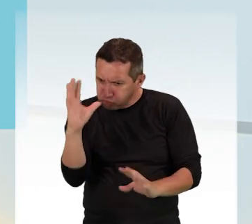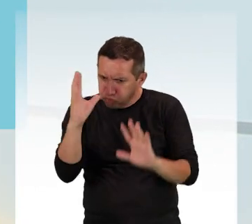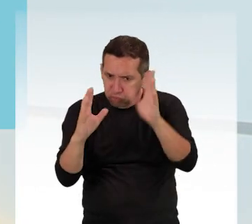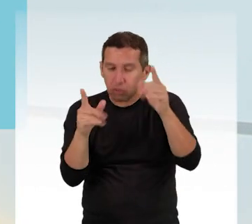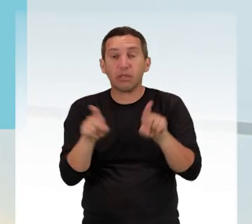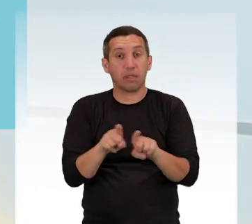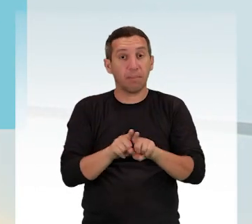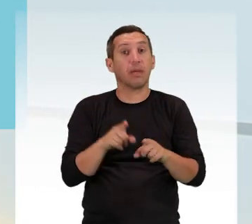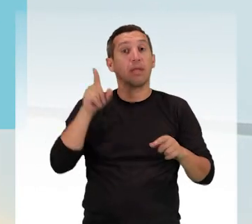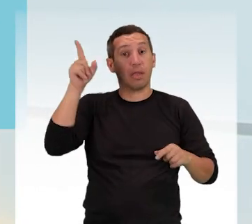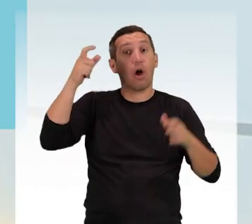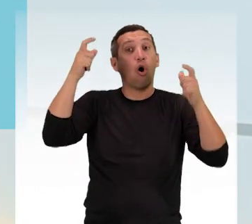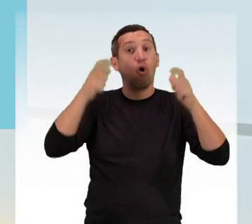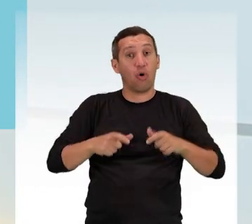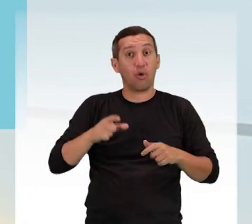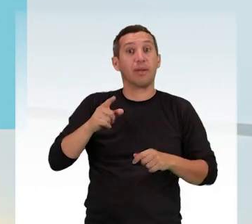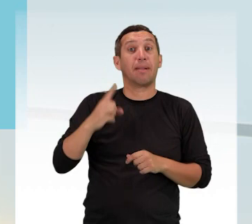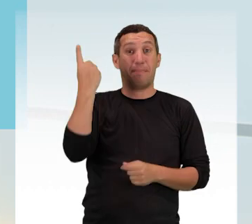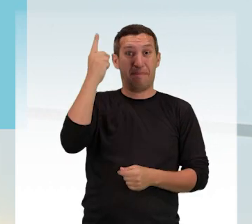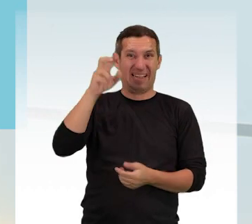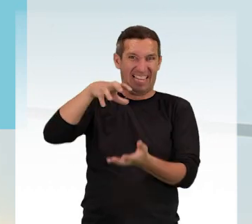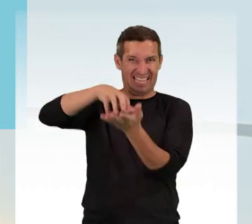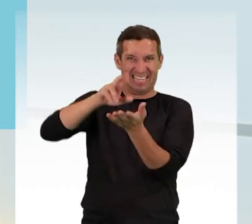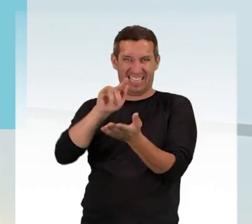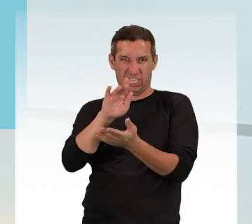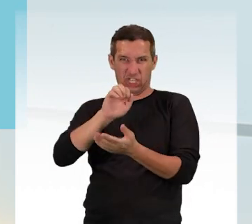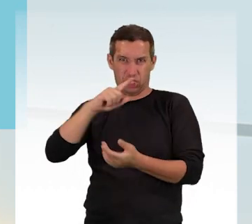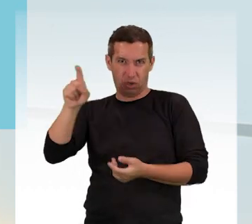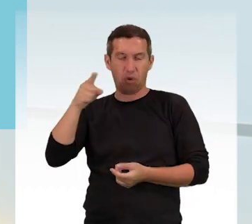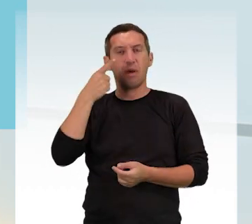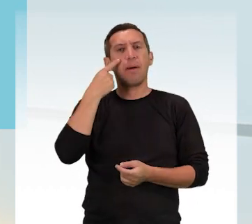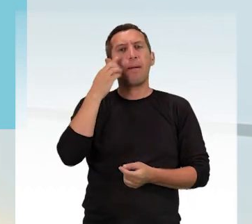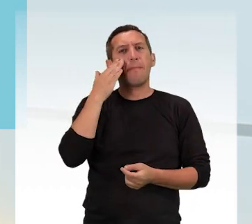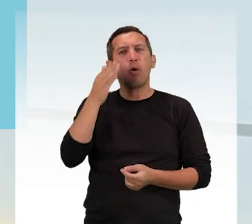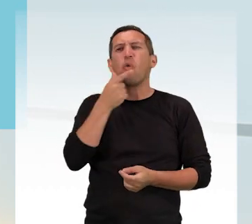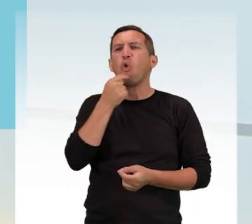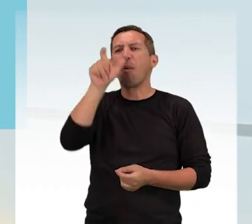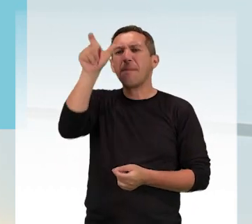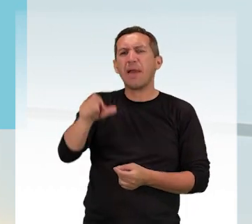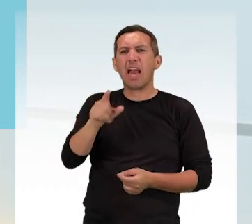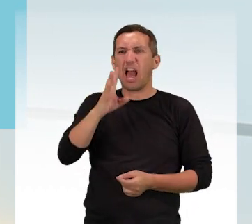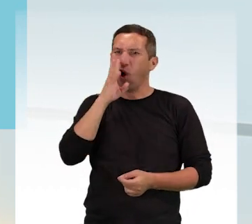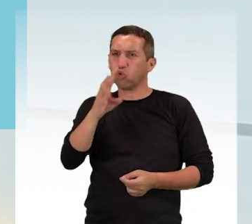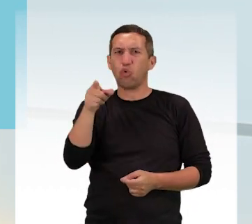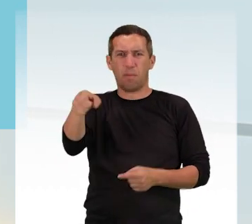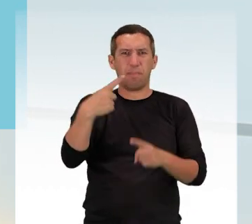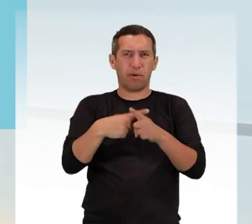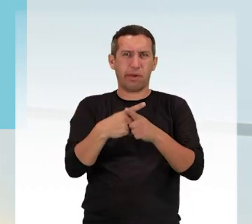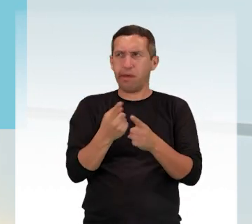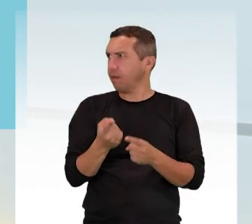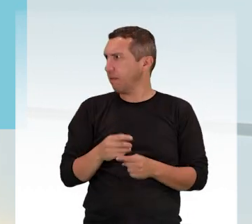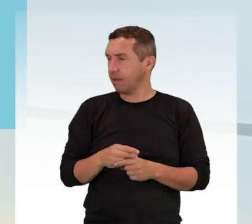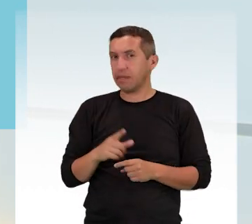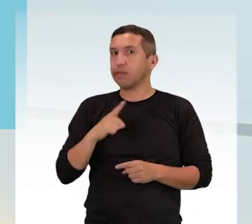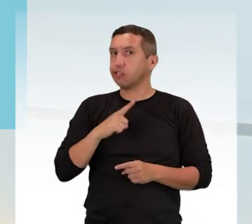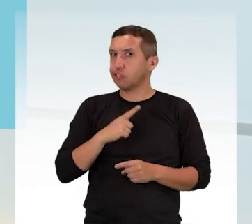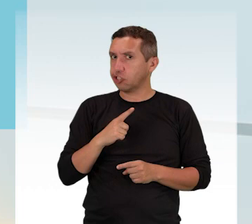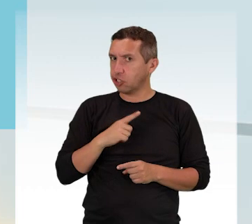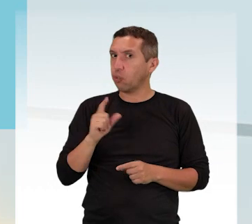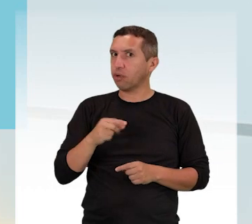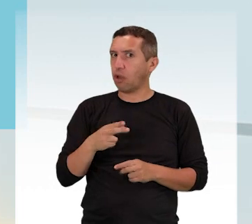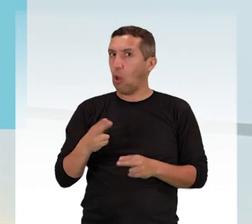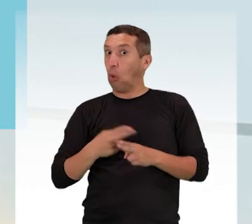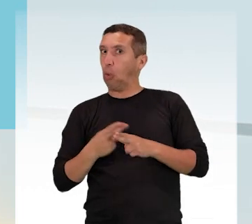Público Federal recorreu ao Tribunal Regional Federal da Primeira Região para aumentar a pena de um homem acusado de armazenar e distribuir